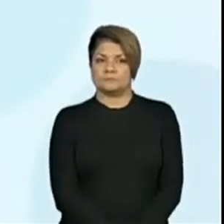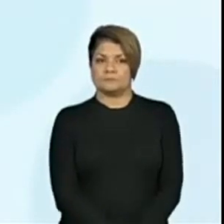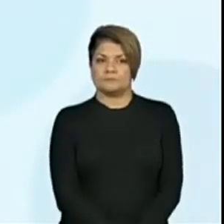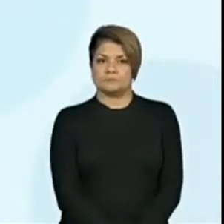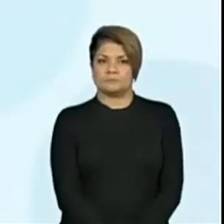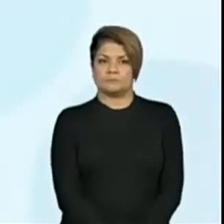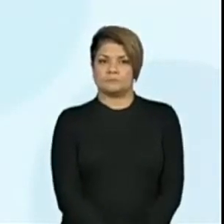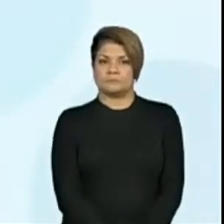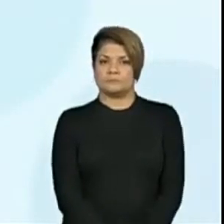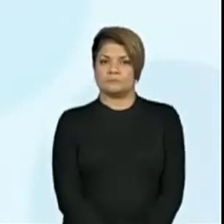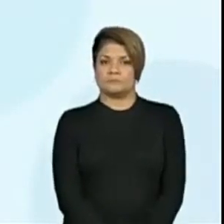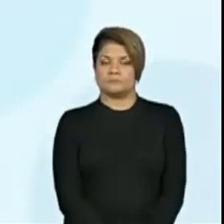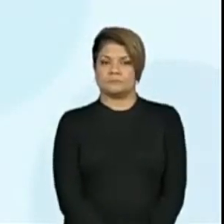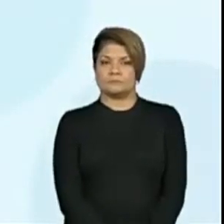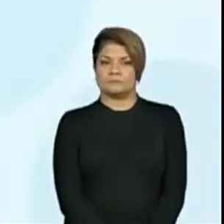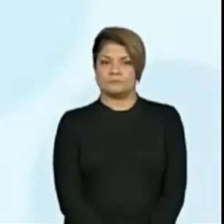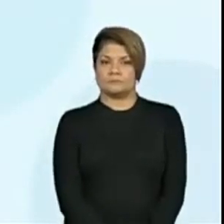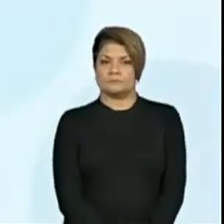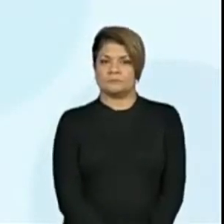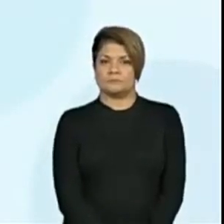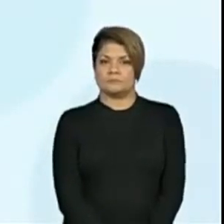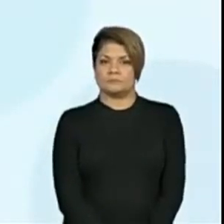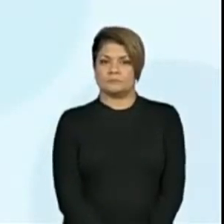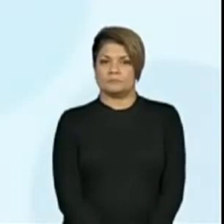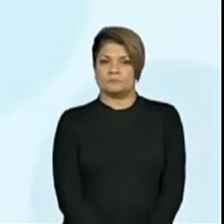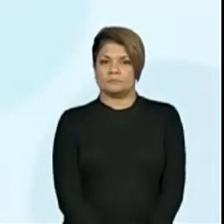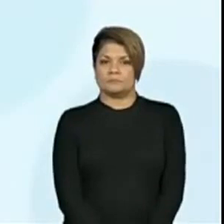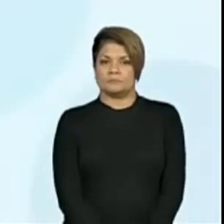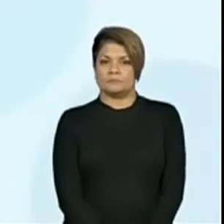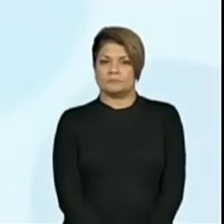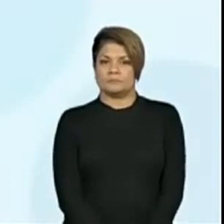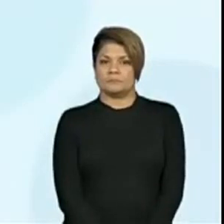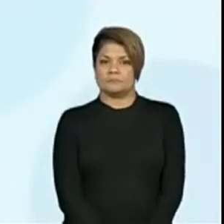paz. Assombrar, paz. Assombrar, paz.